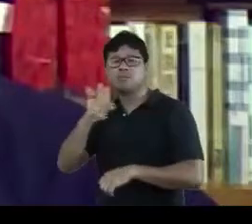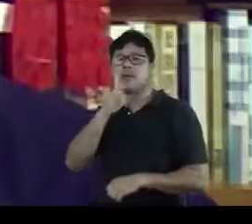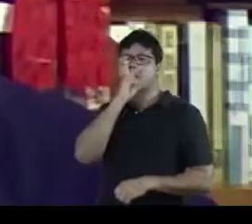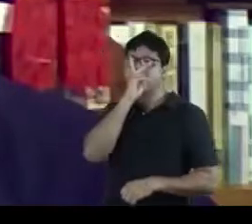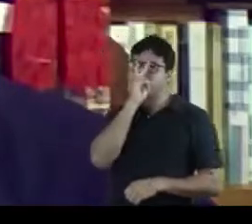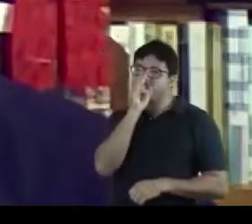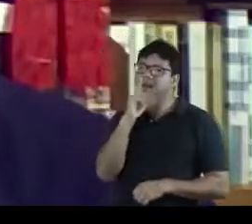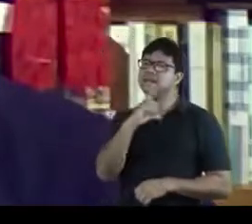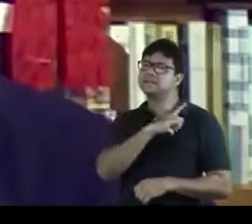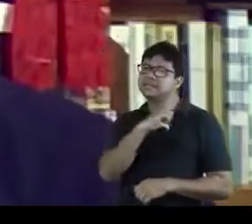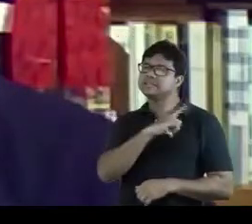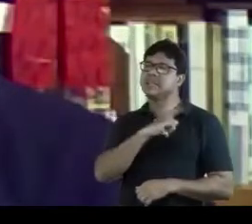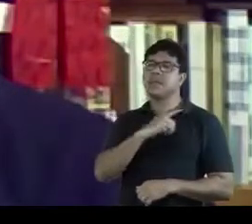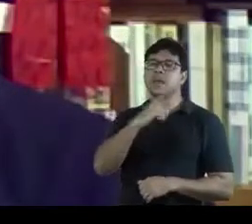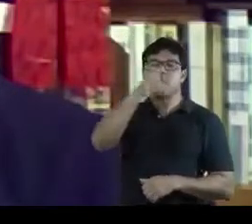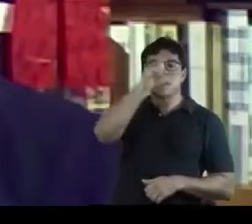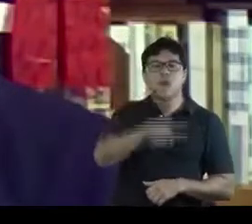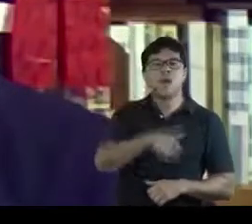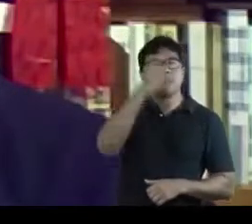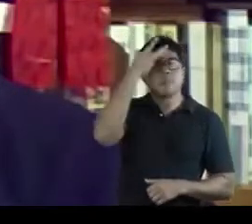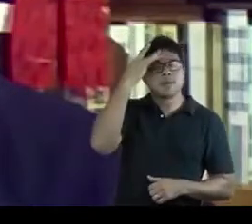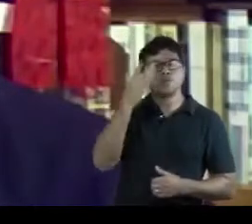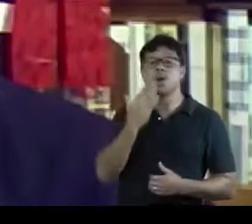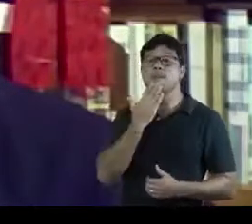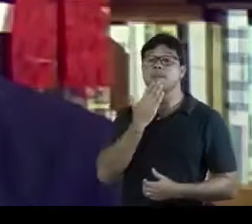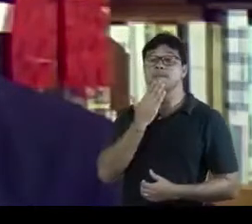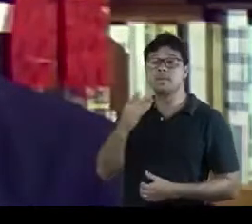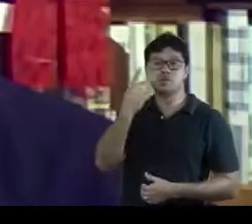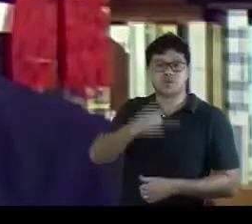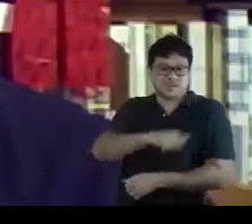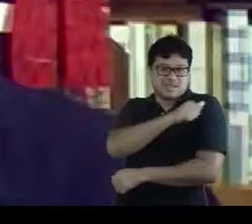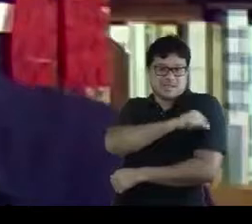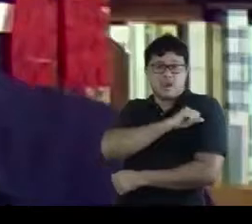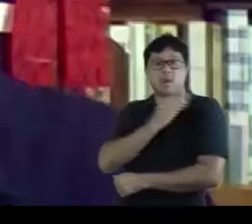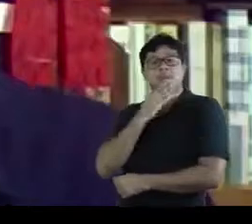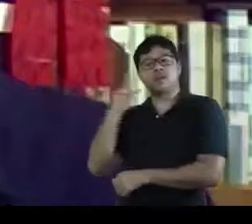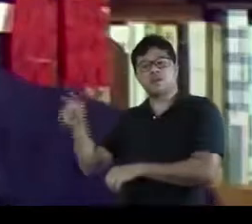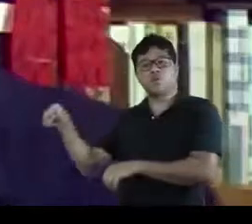indica que havia sido encomendado pelo livreiro radicado no Rio de Janeiro.